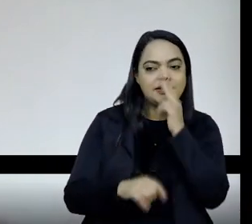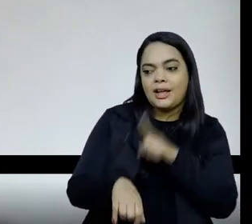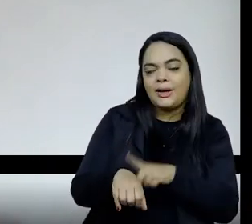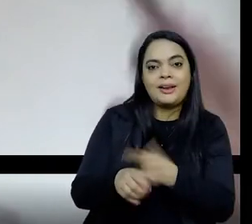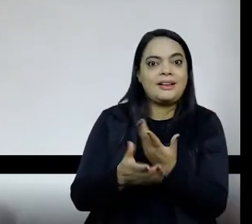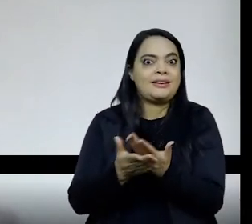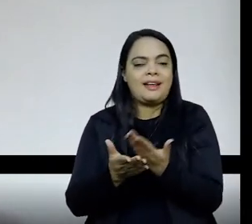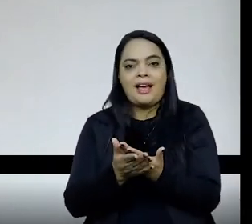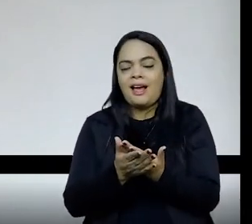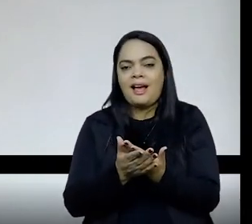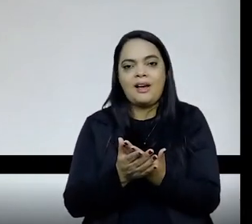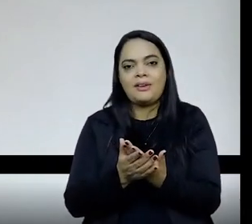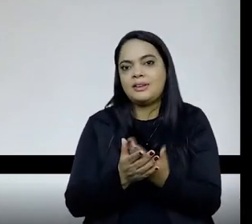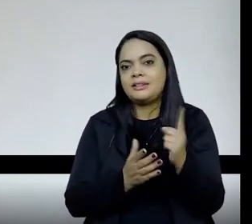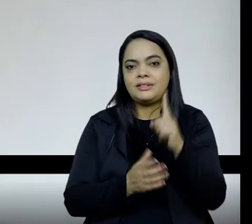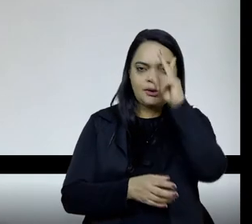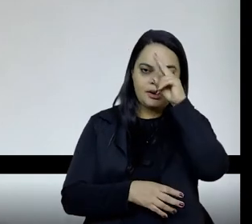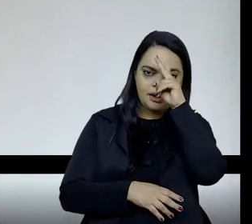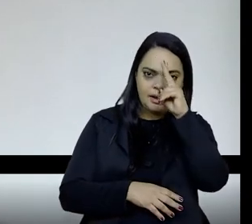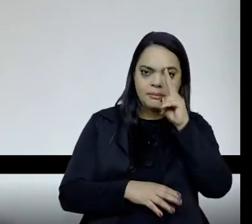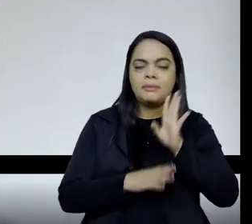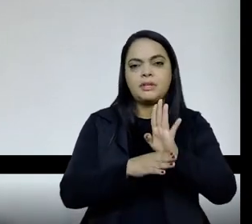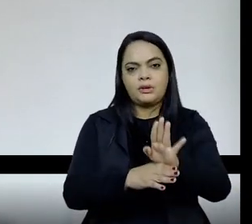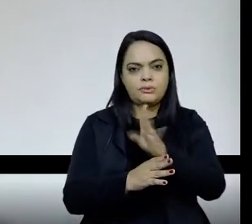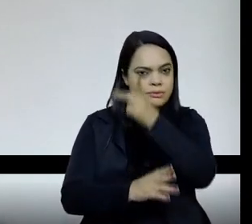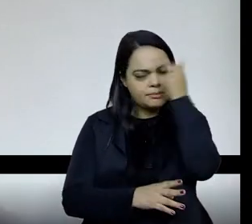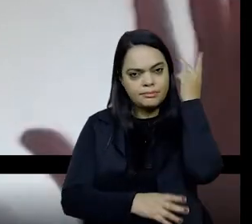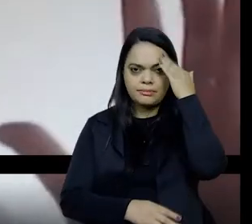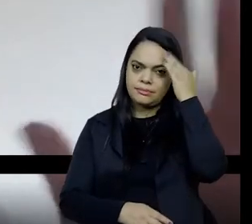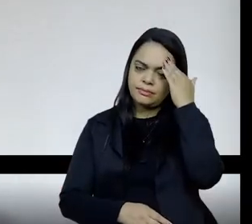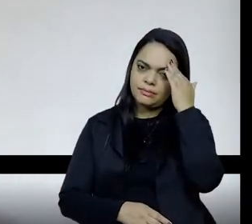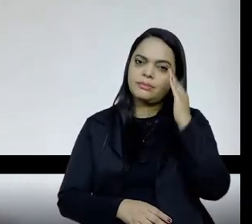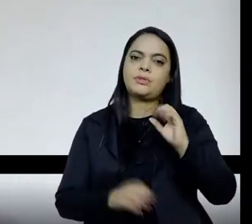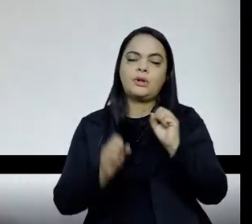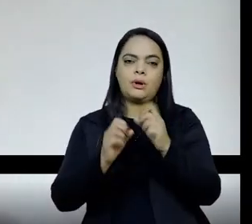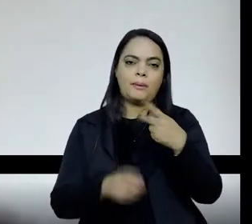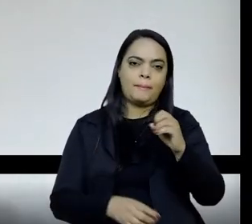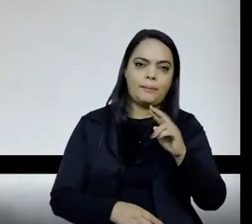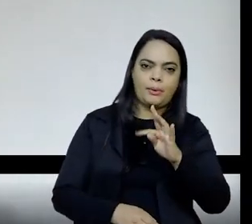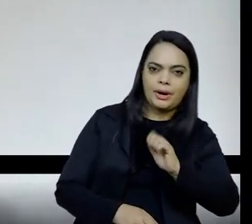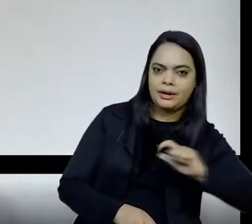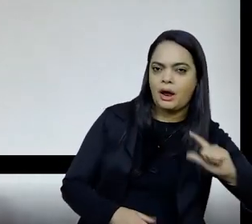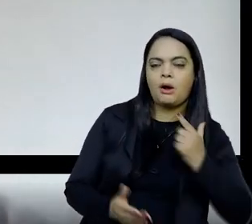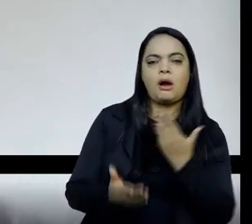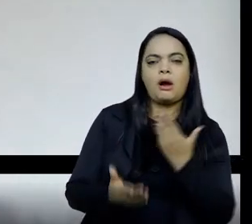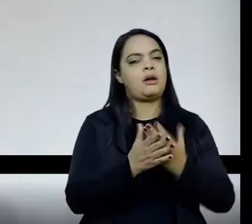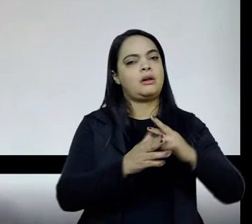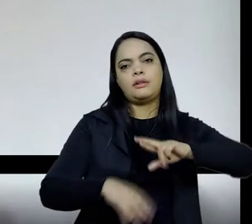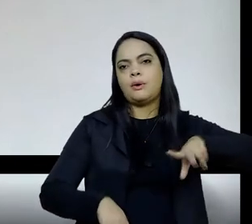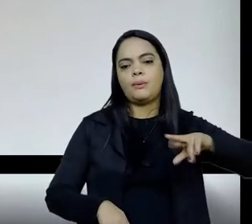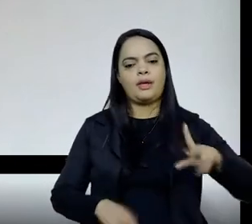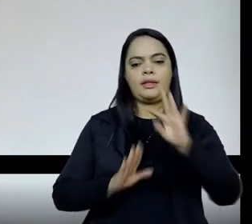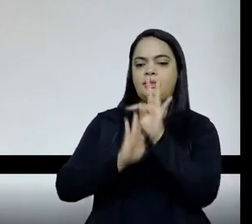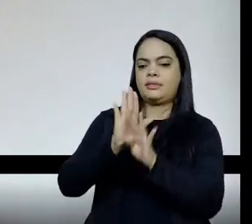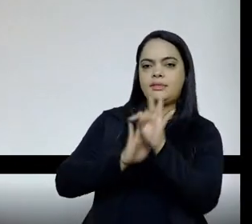para ajudar as pessoas a entender, claro que o portal não é uma aula, o portal não é um texto, mas ele é o